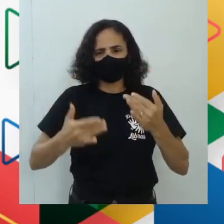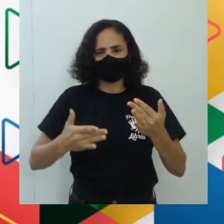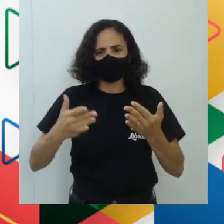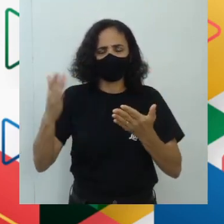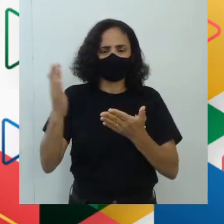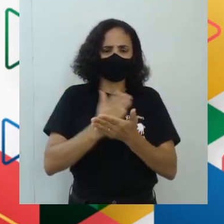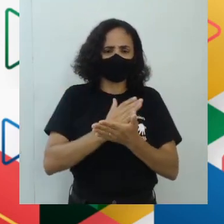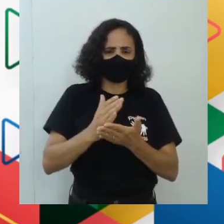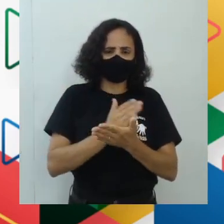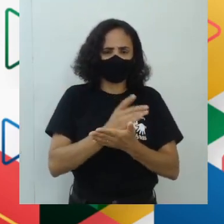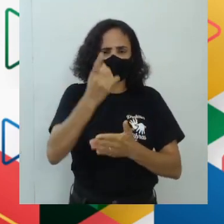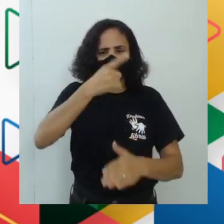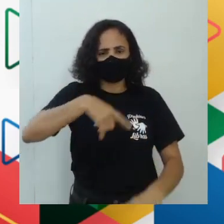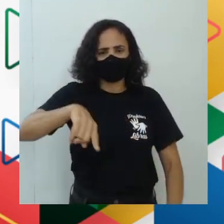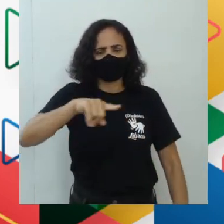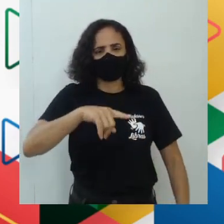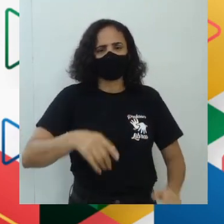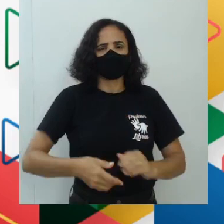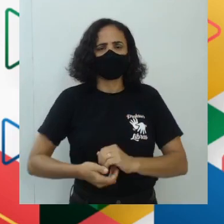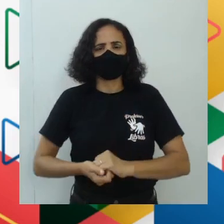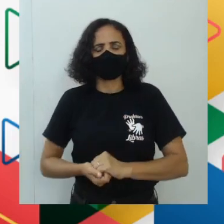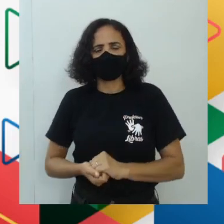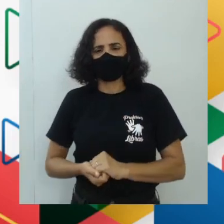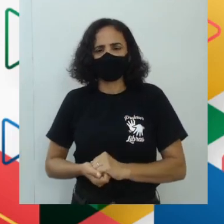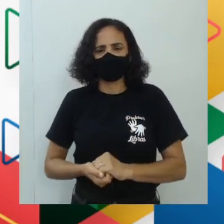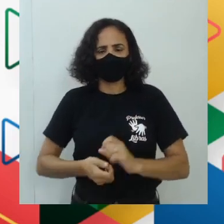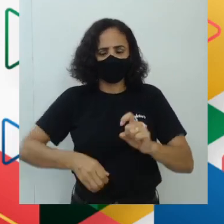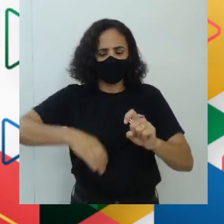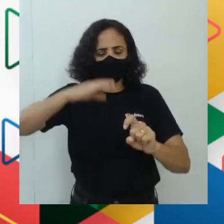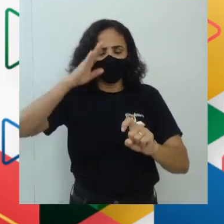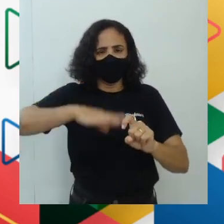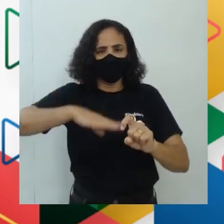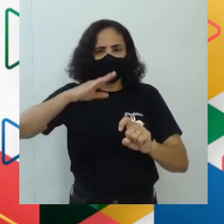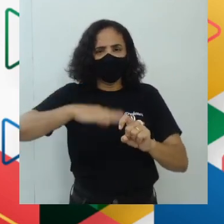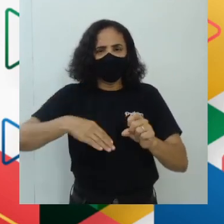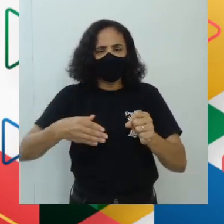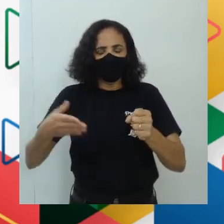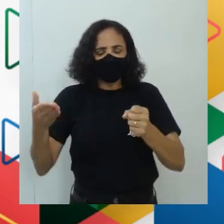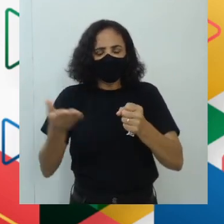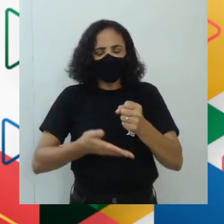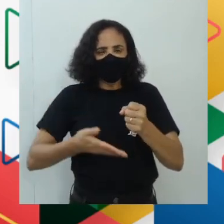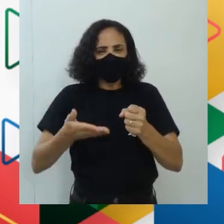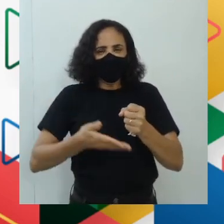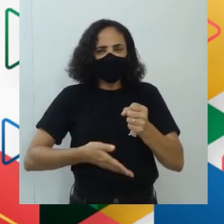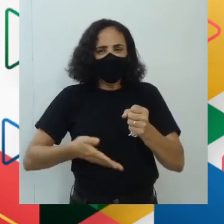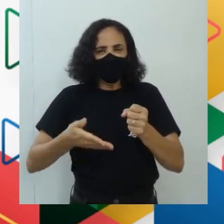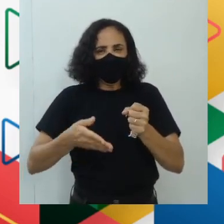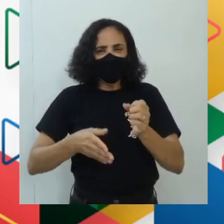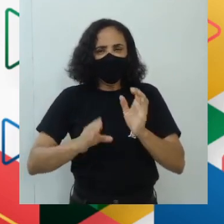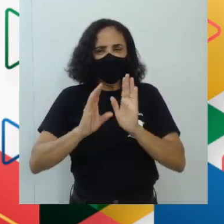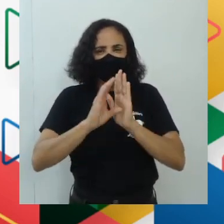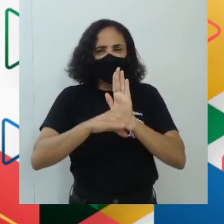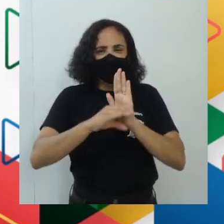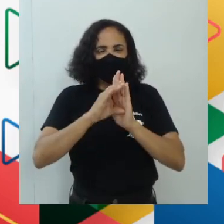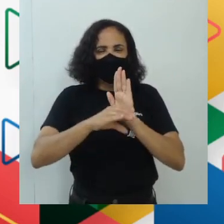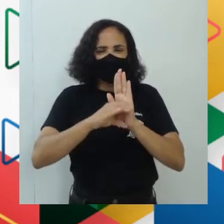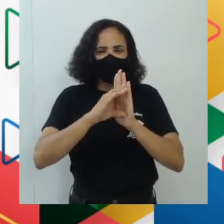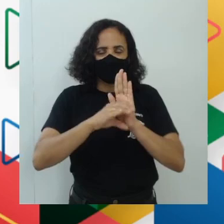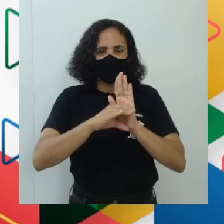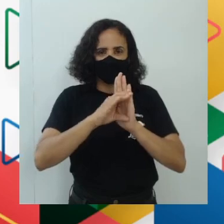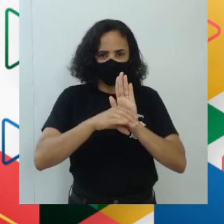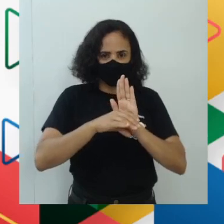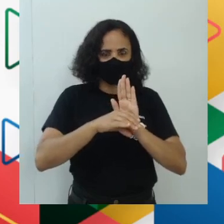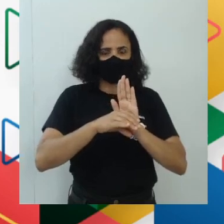respeito disso, tá bom? Então, esse mito, ele é baseado no conceito que nós chamamos de cosmogonia,